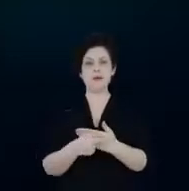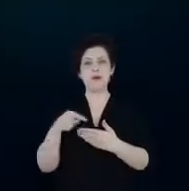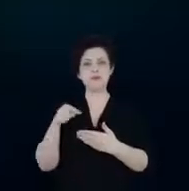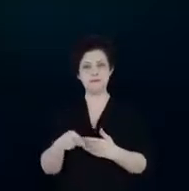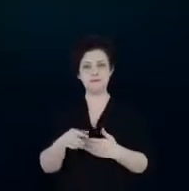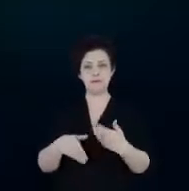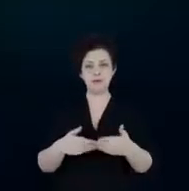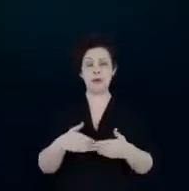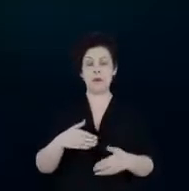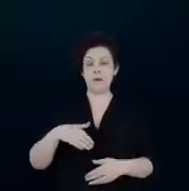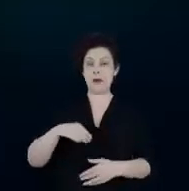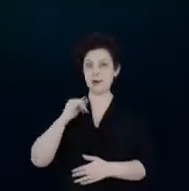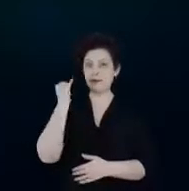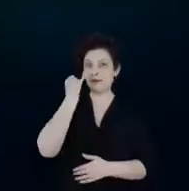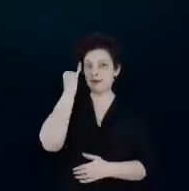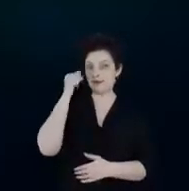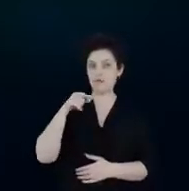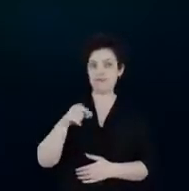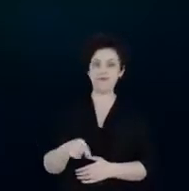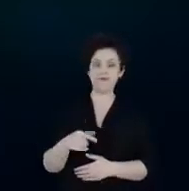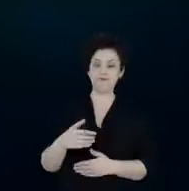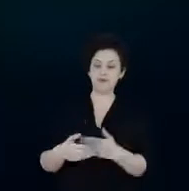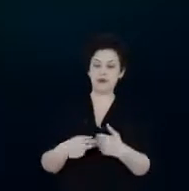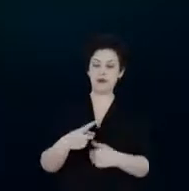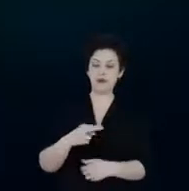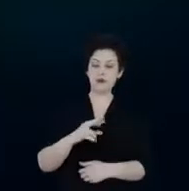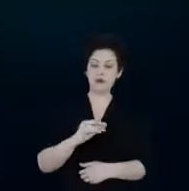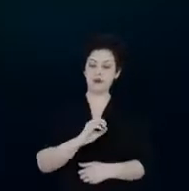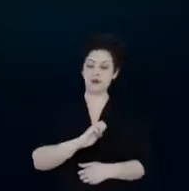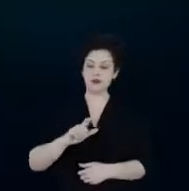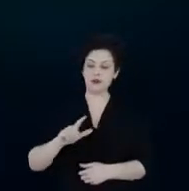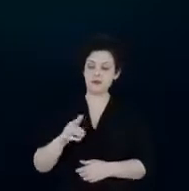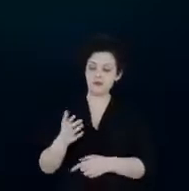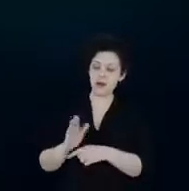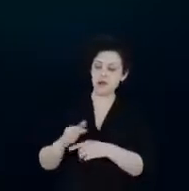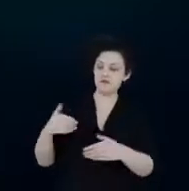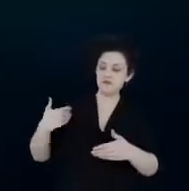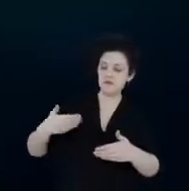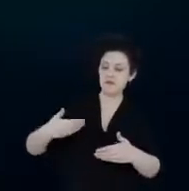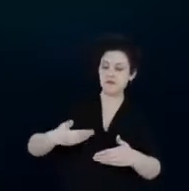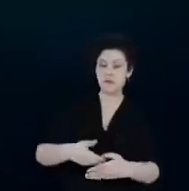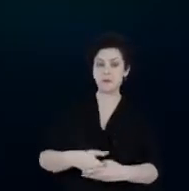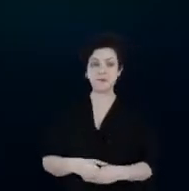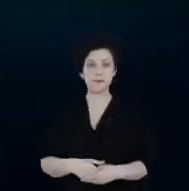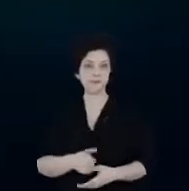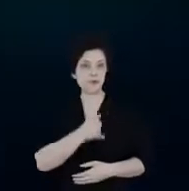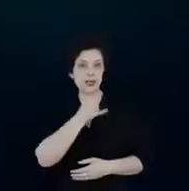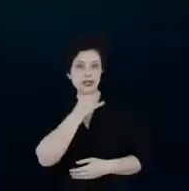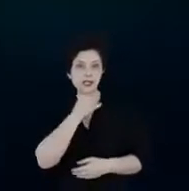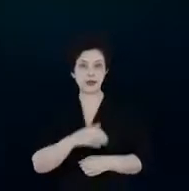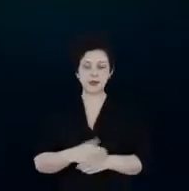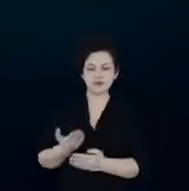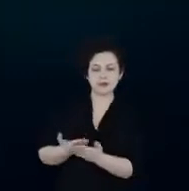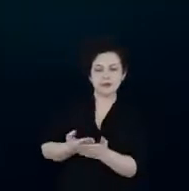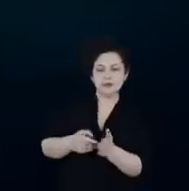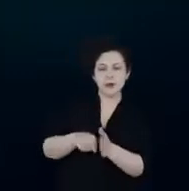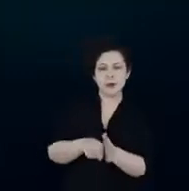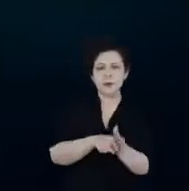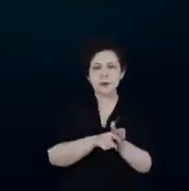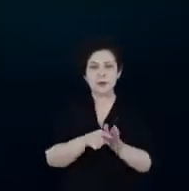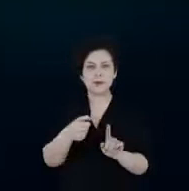relevantes, onde o Procel vem contribuindo bastante. Exemplo disso são os estudos de impacto que a gente